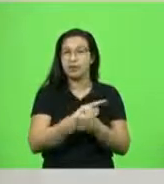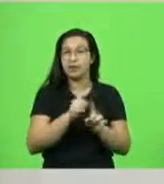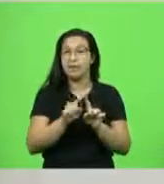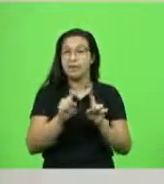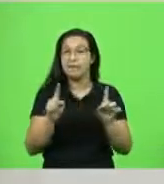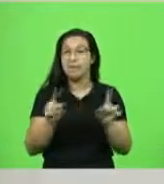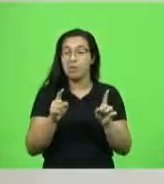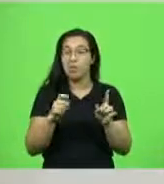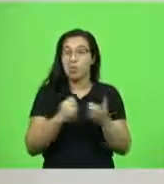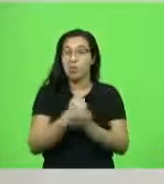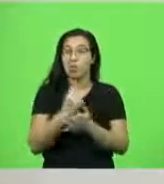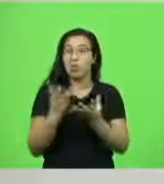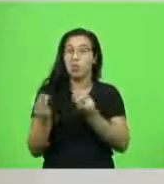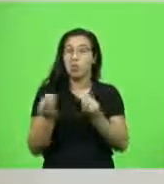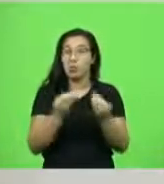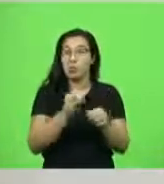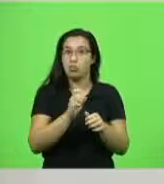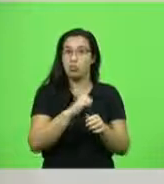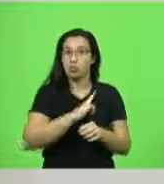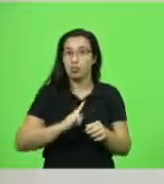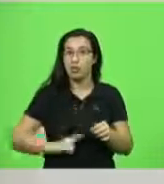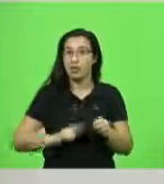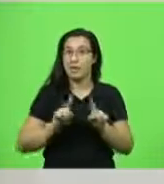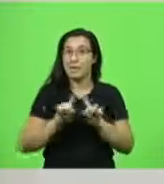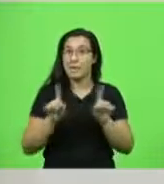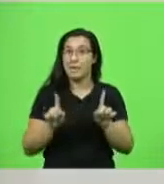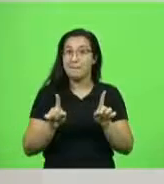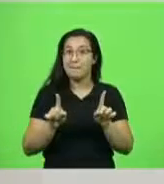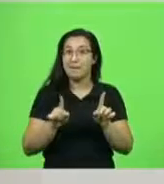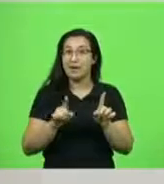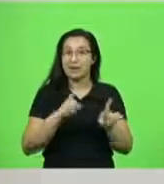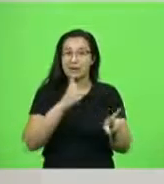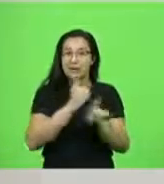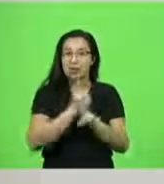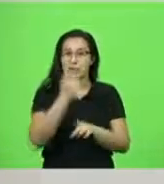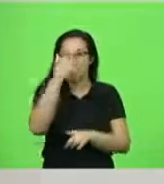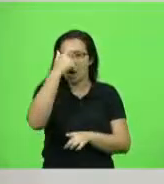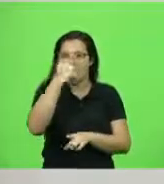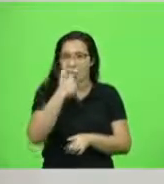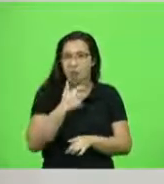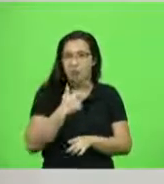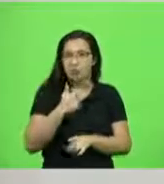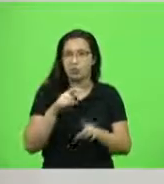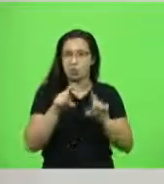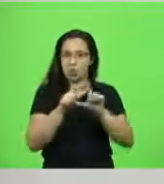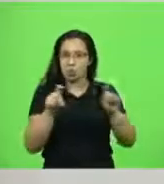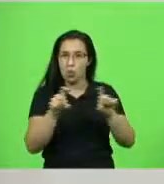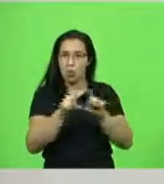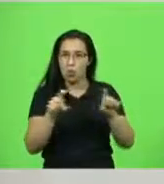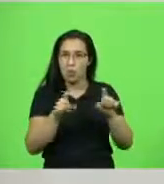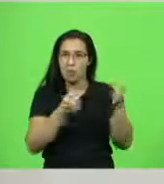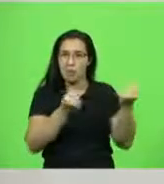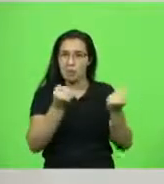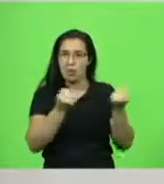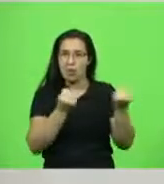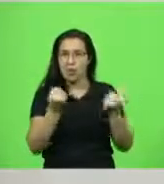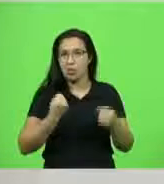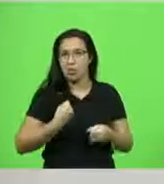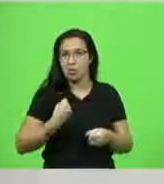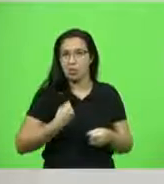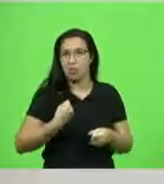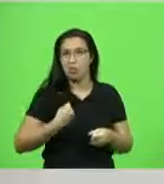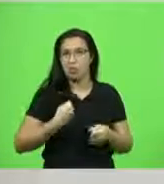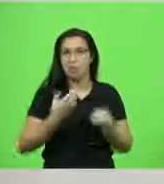de identificação de rosto, identificação de placa, essas câmeras não estavam contempladas